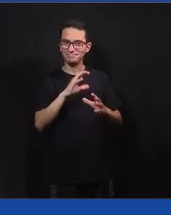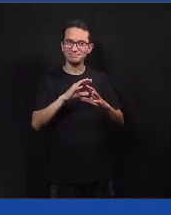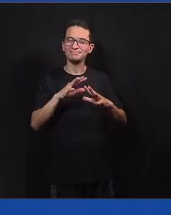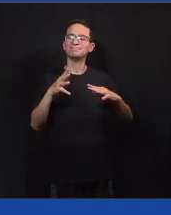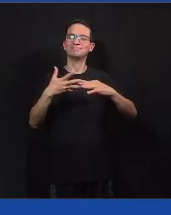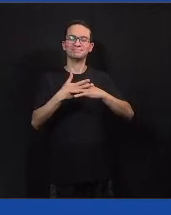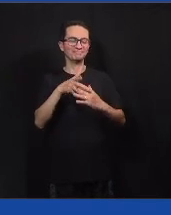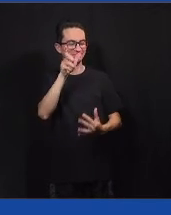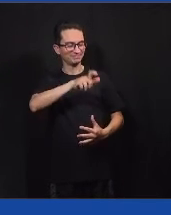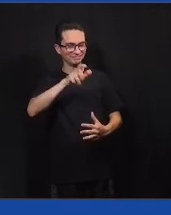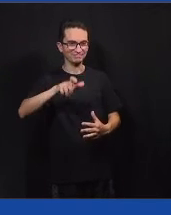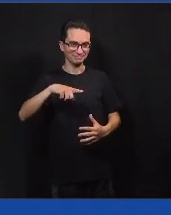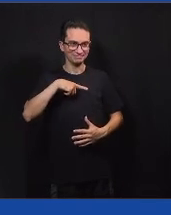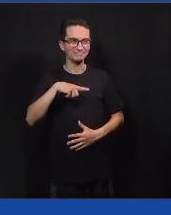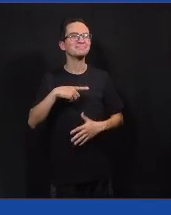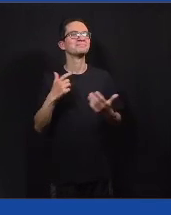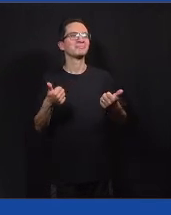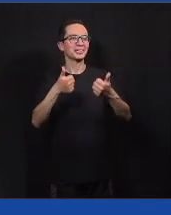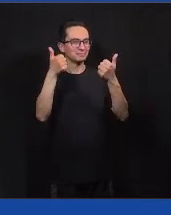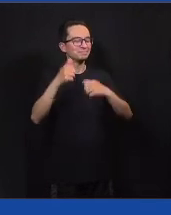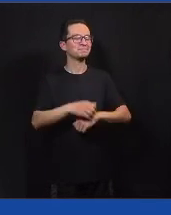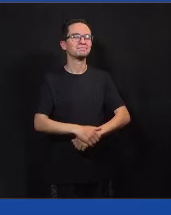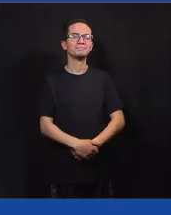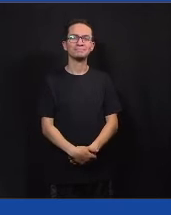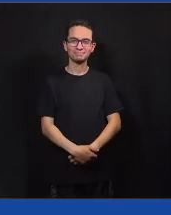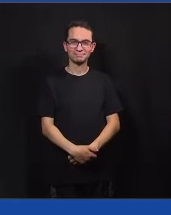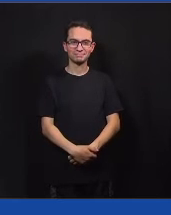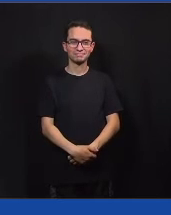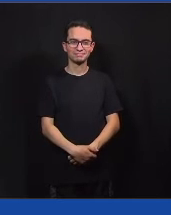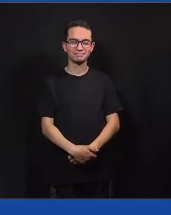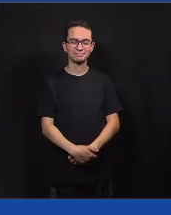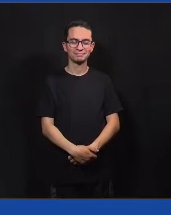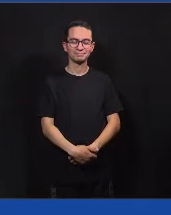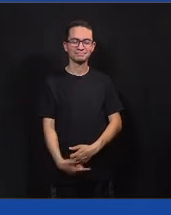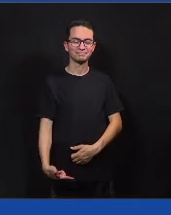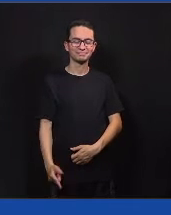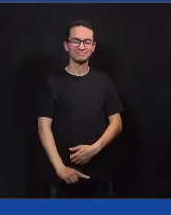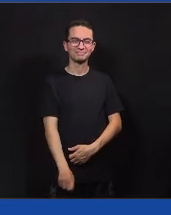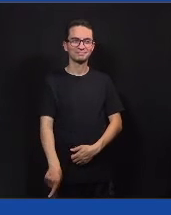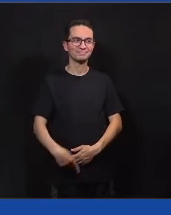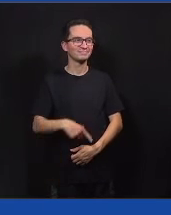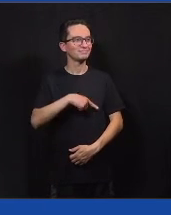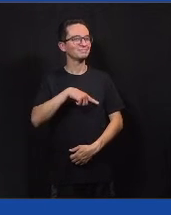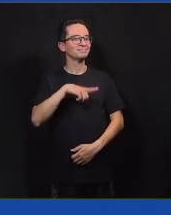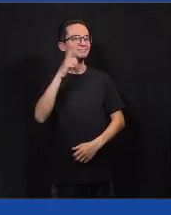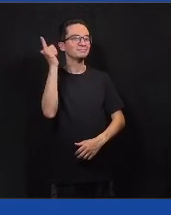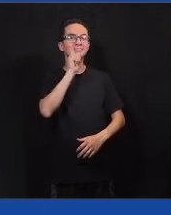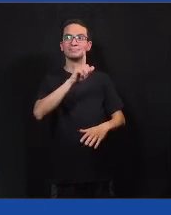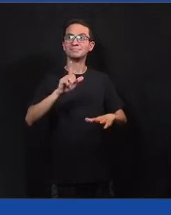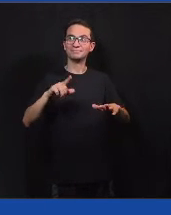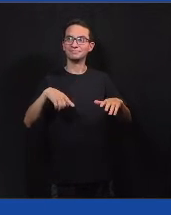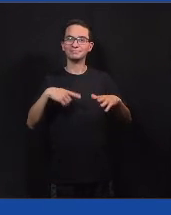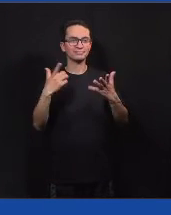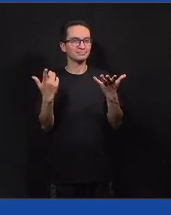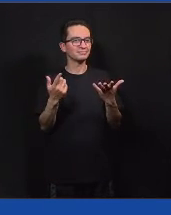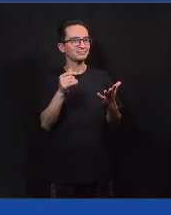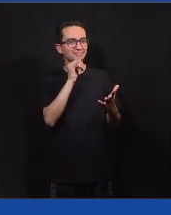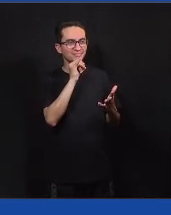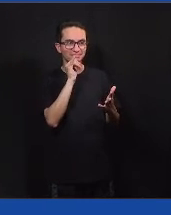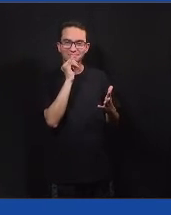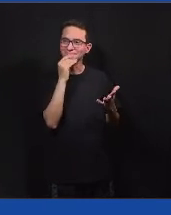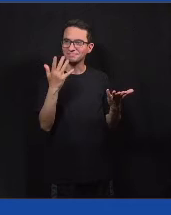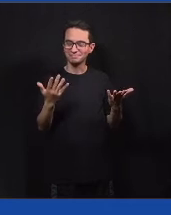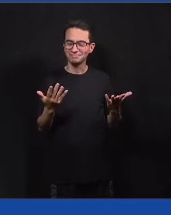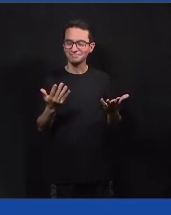muito melhor. É, e agora, a gente queria propor uma